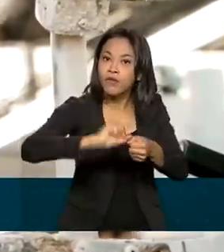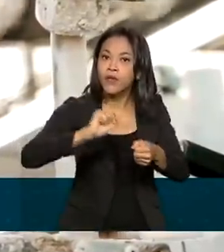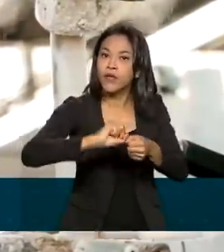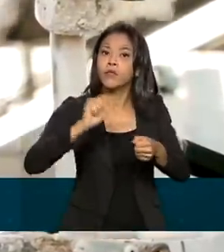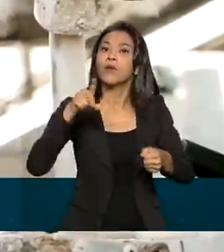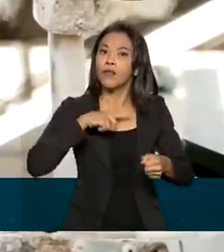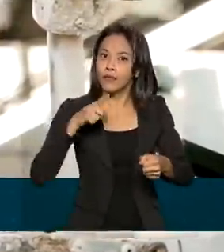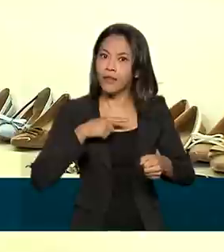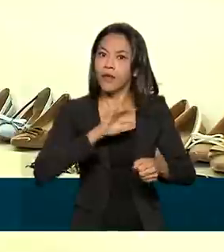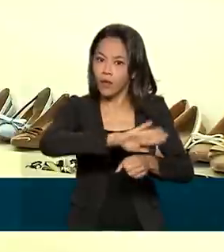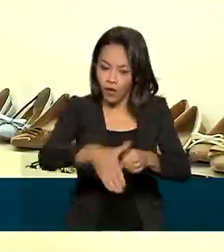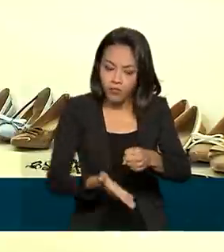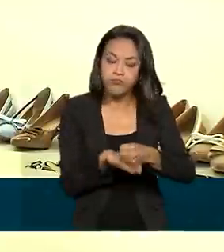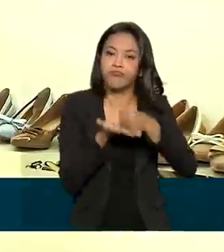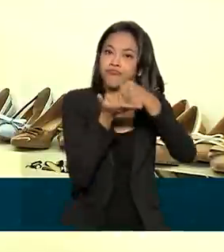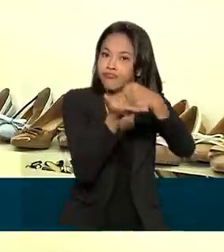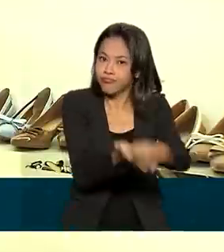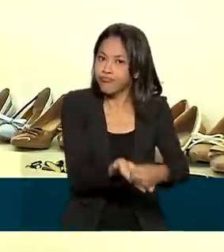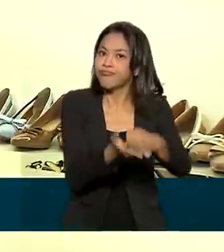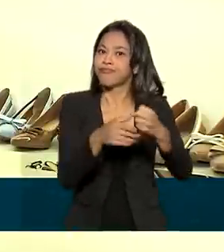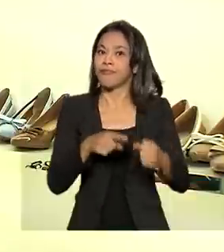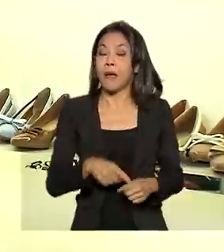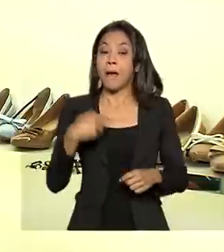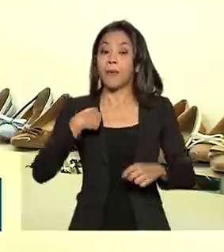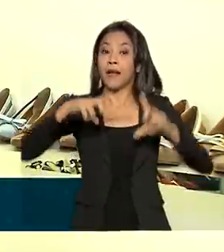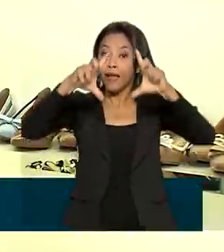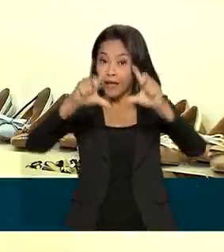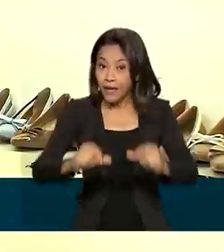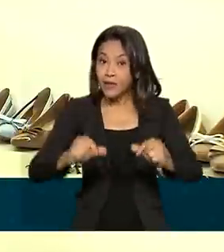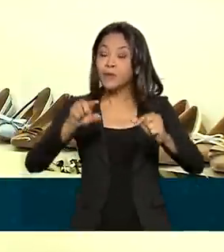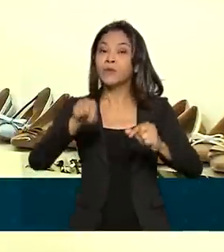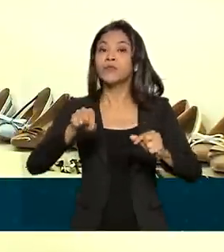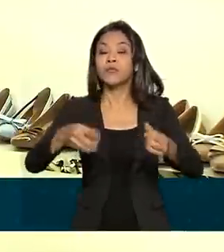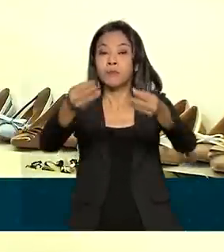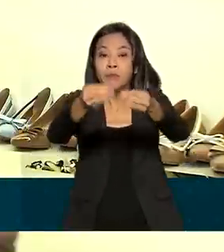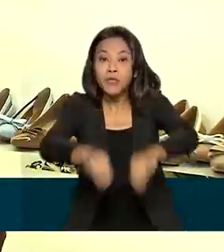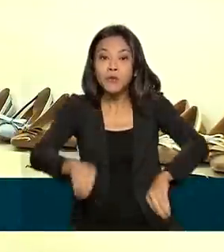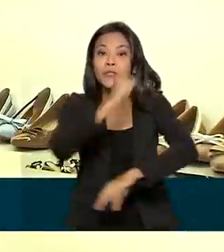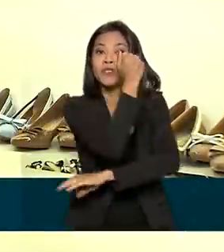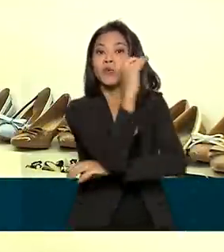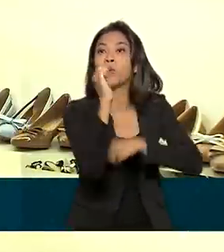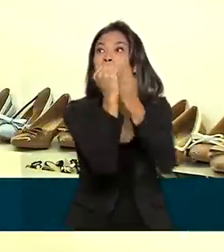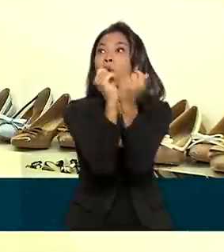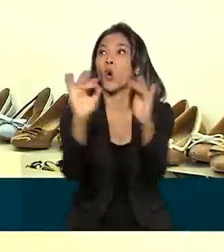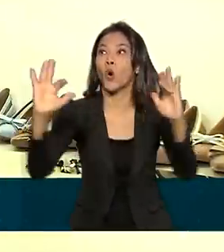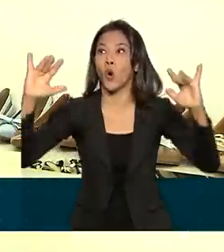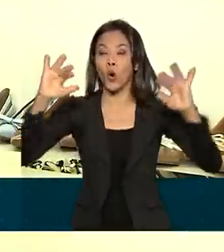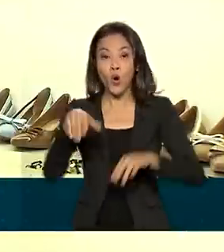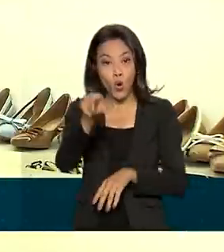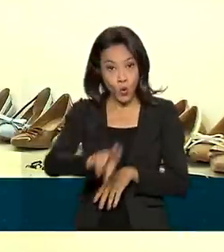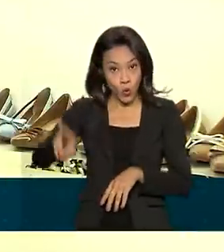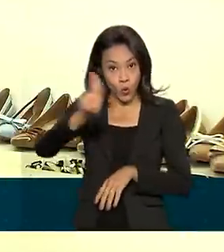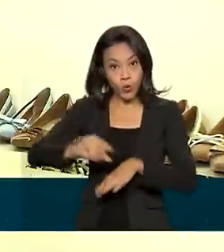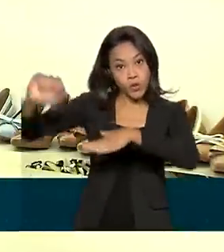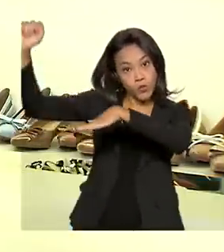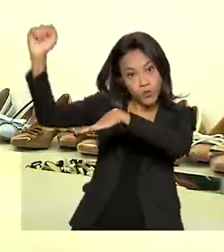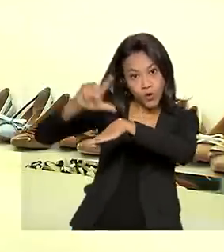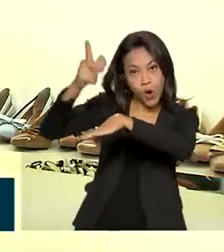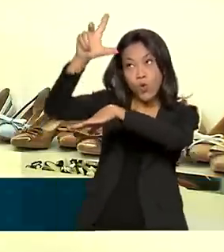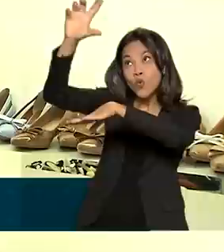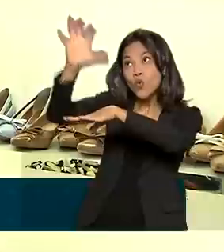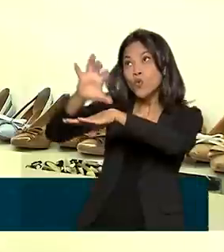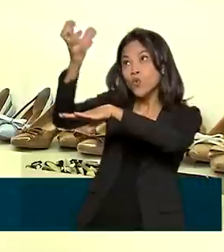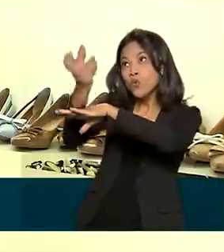sustentabilidade. Para diminuir os impactos ambientais, as fábricas de calçados utilizam energias renováveis e